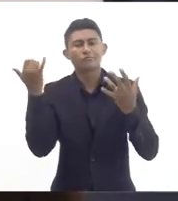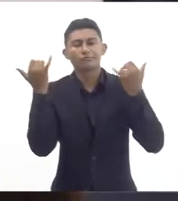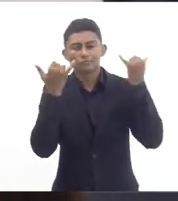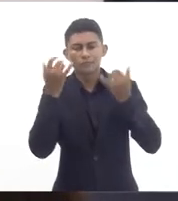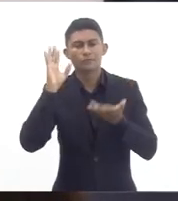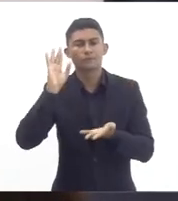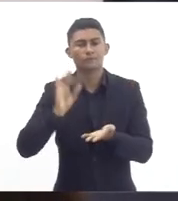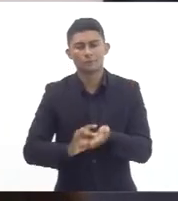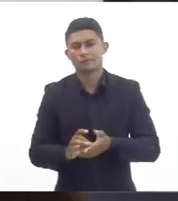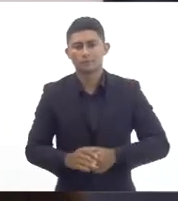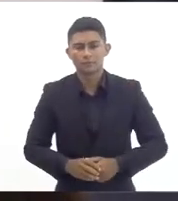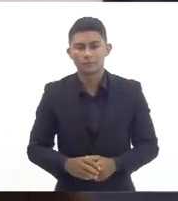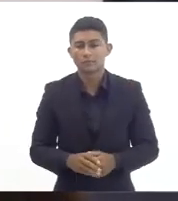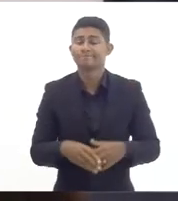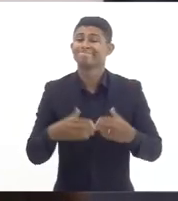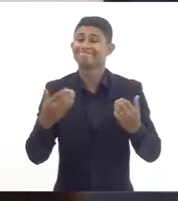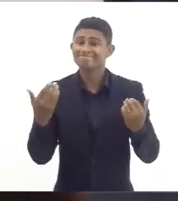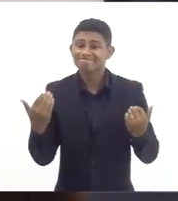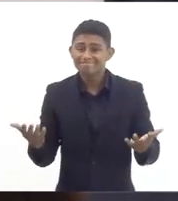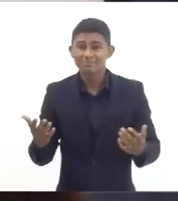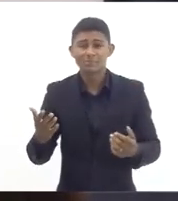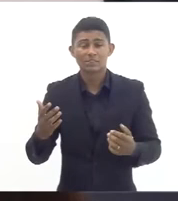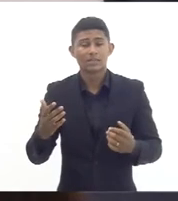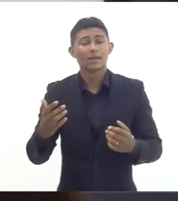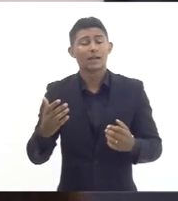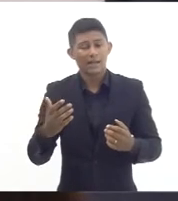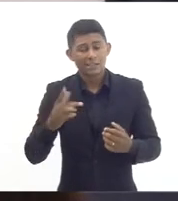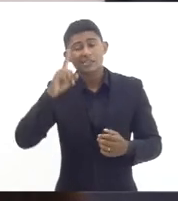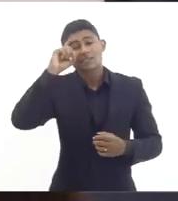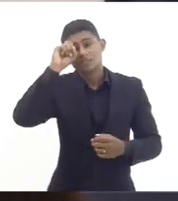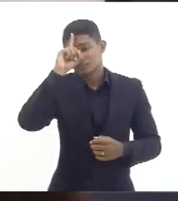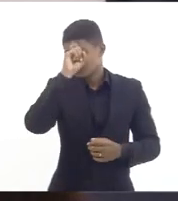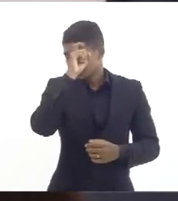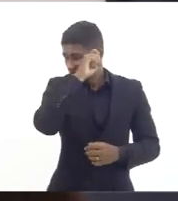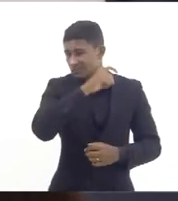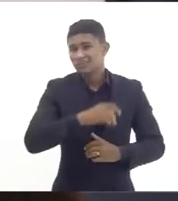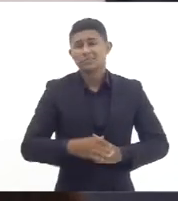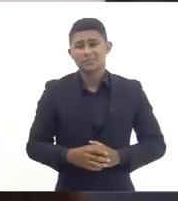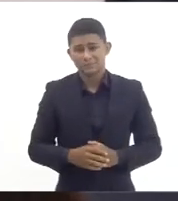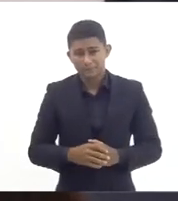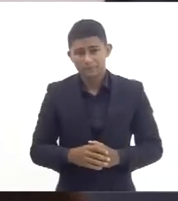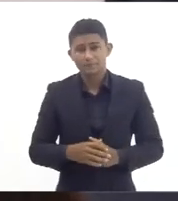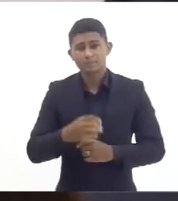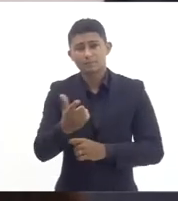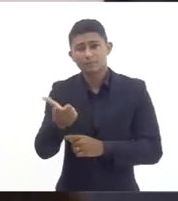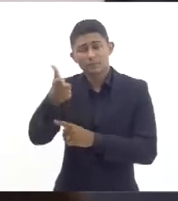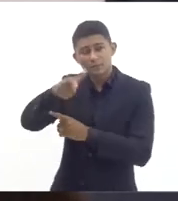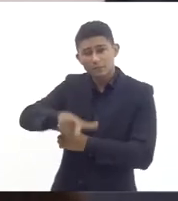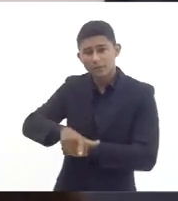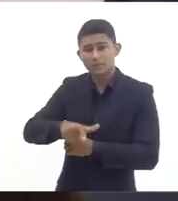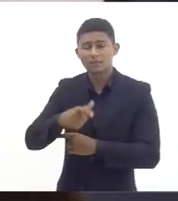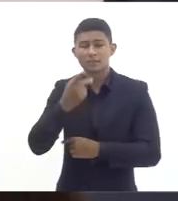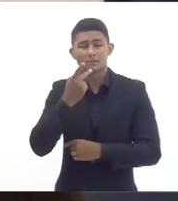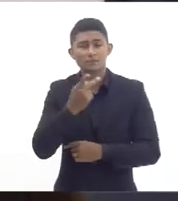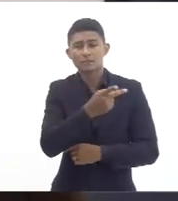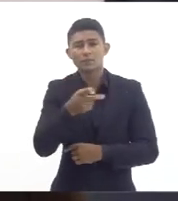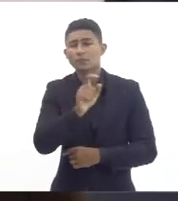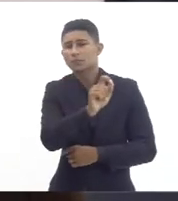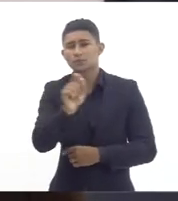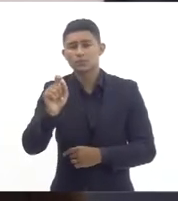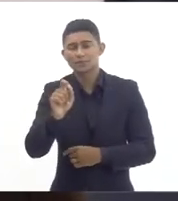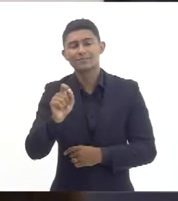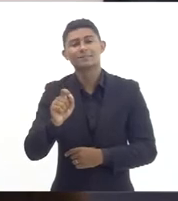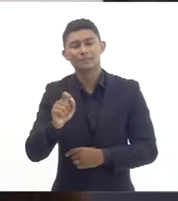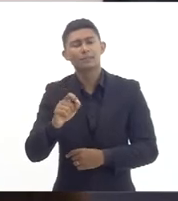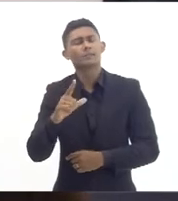a situação é extremamente precária e além disso eu quero pontuar também que uma das